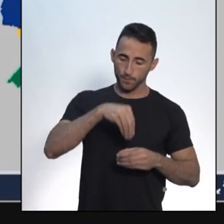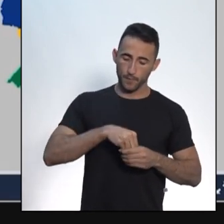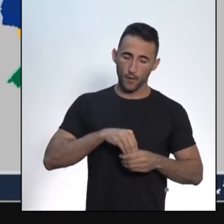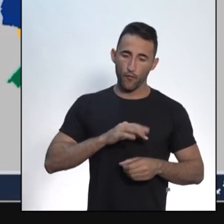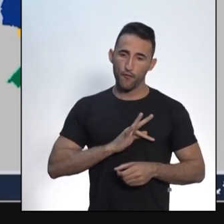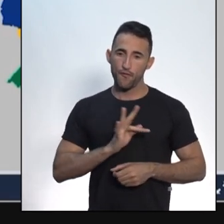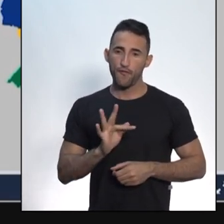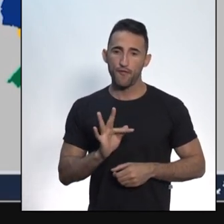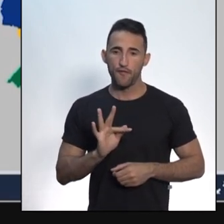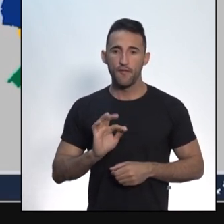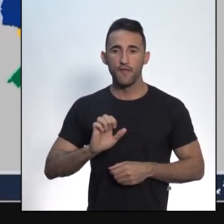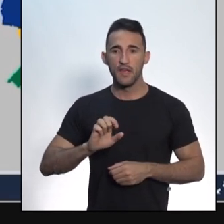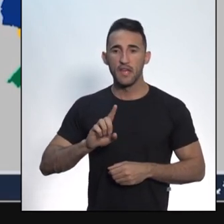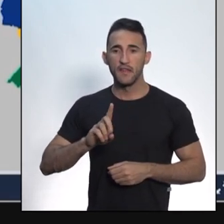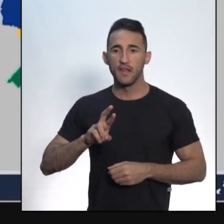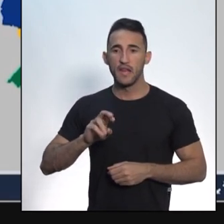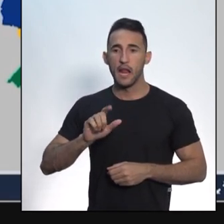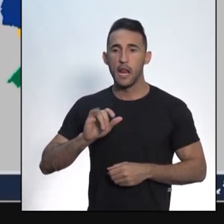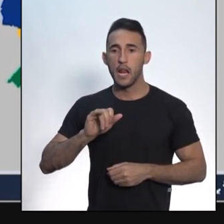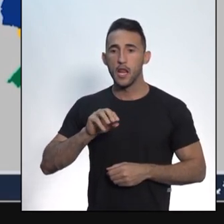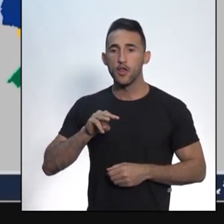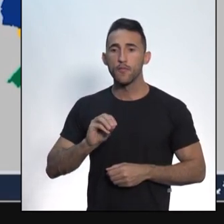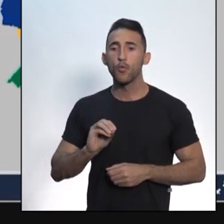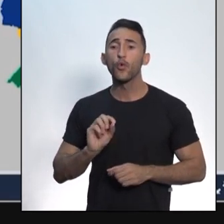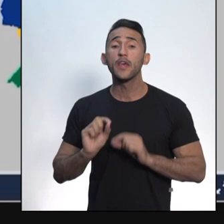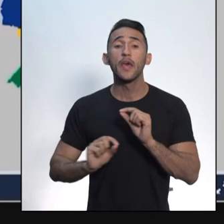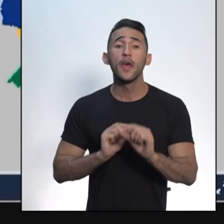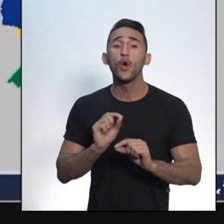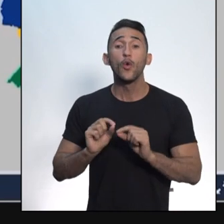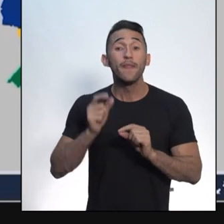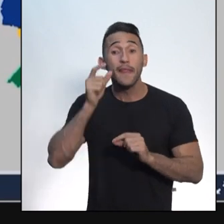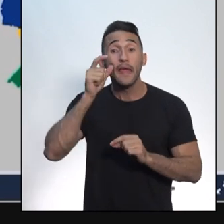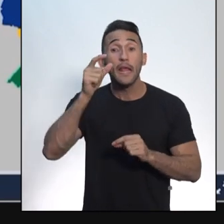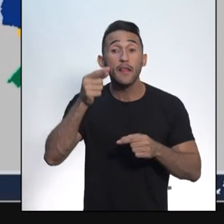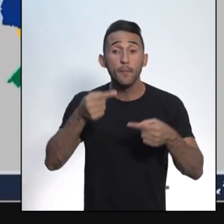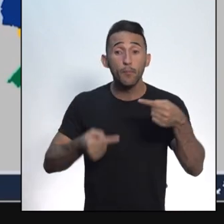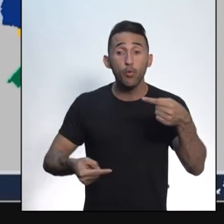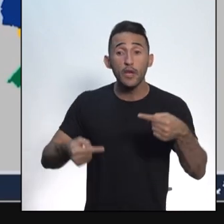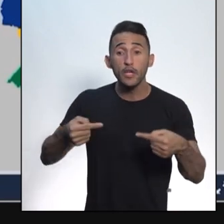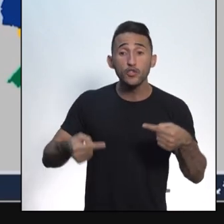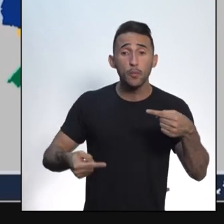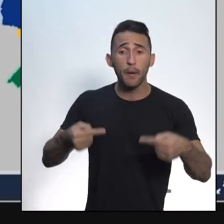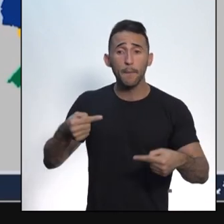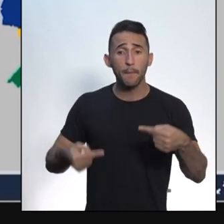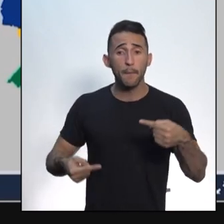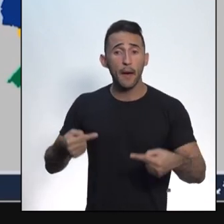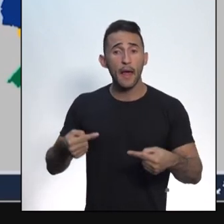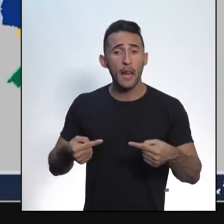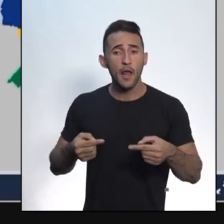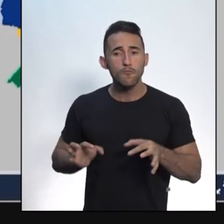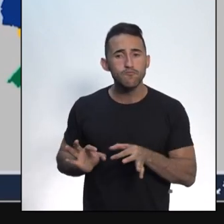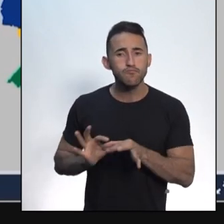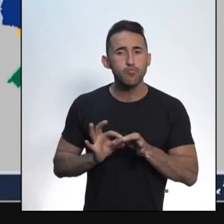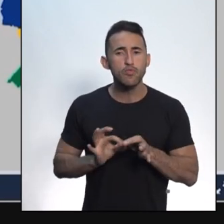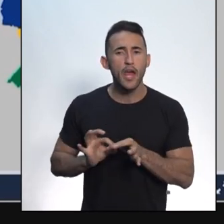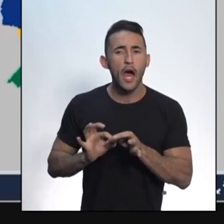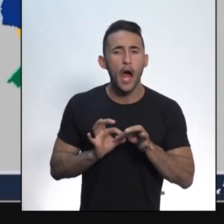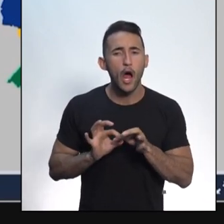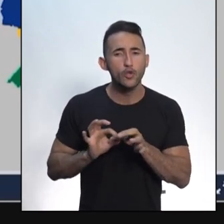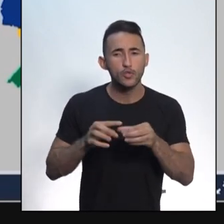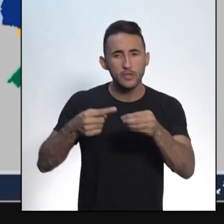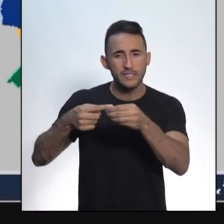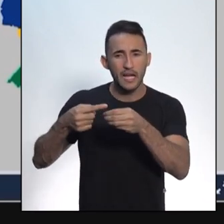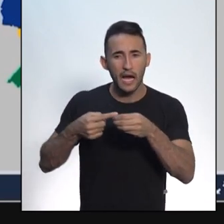político é compartilhado pela União e pelas unidades federadas, além dos municípios. É por isso que existem